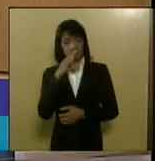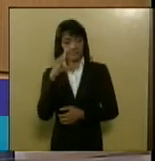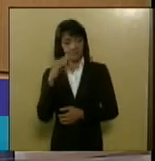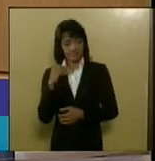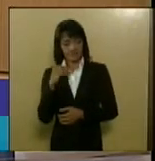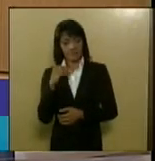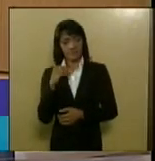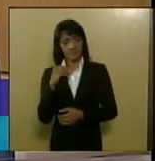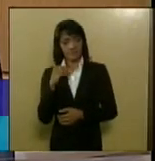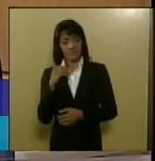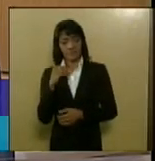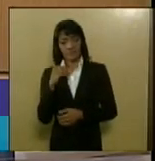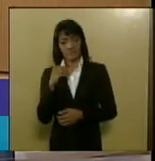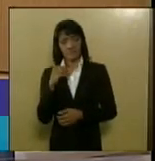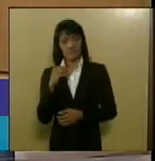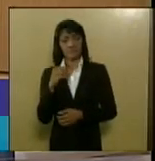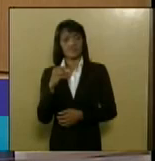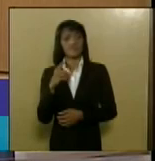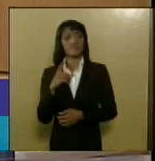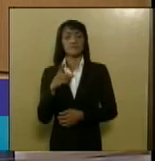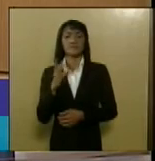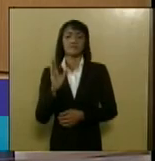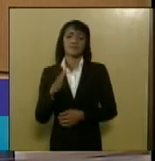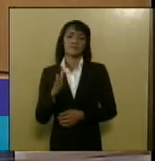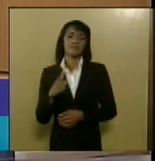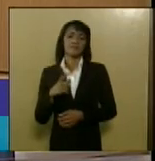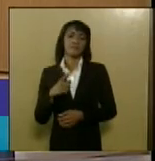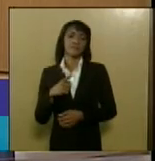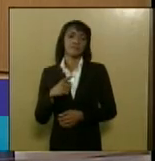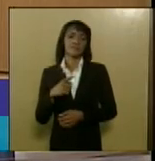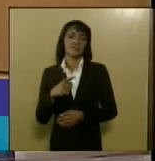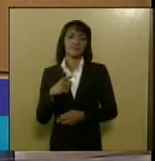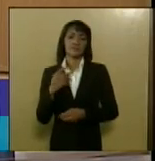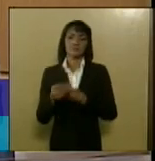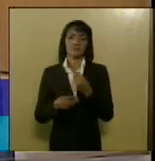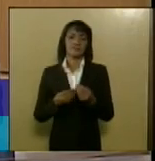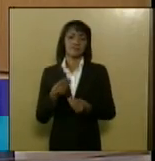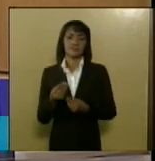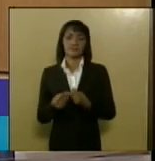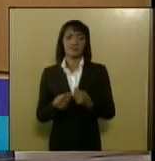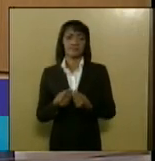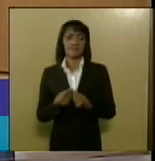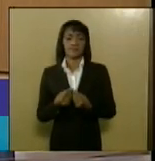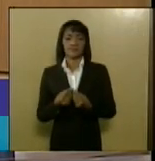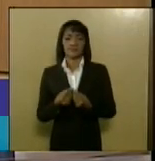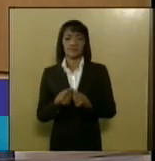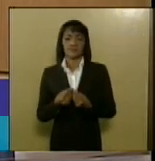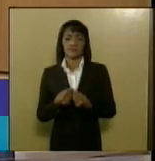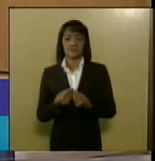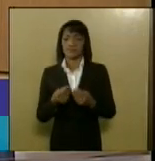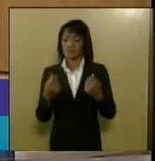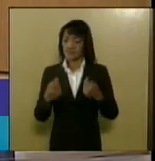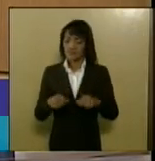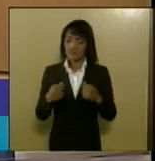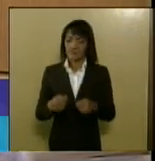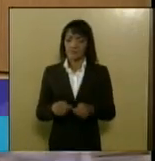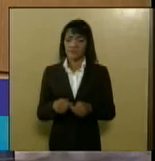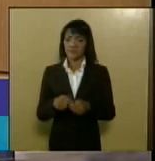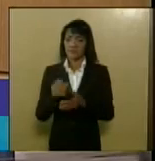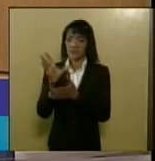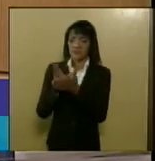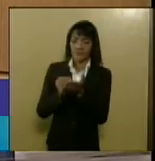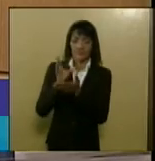eles têm a necessidade de auto afirmação eles copiam os